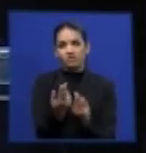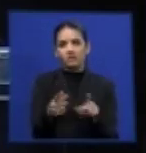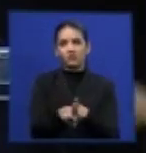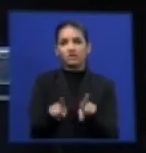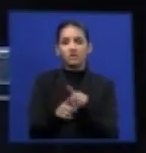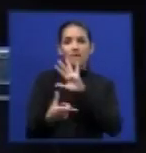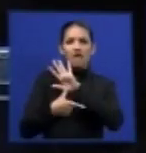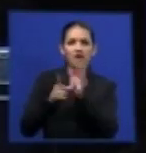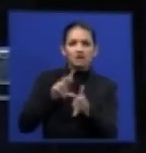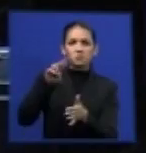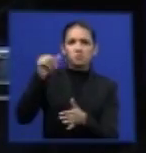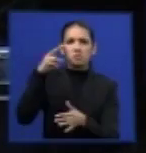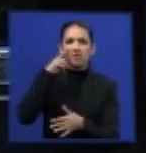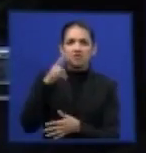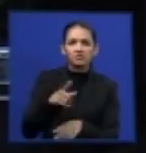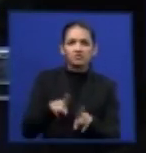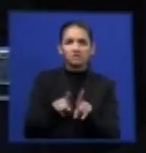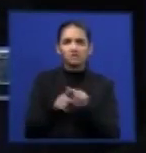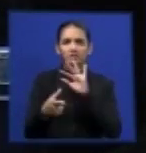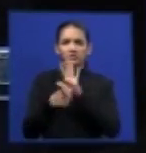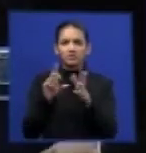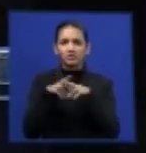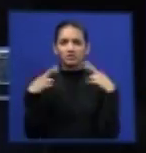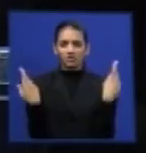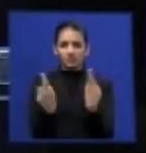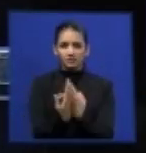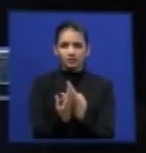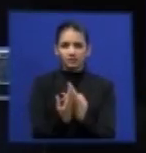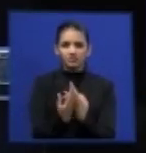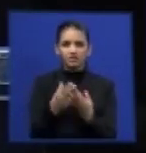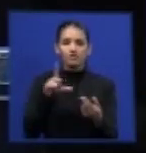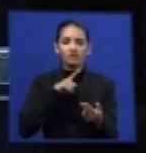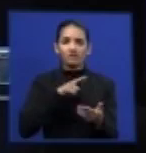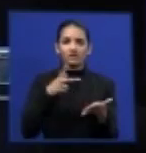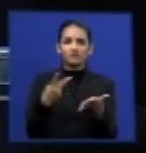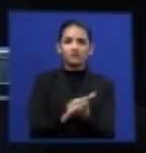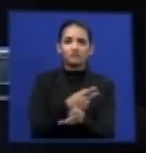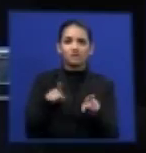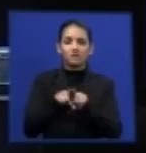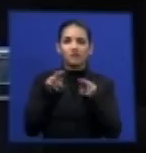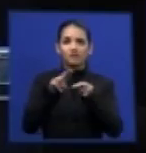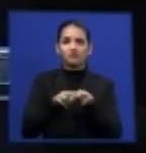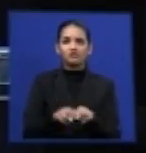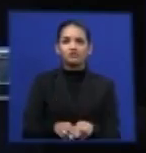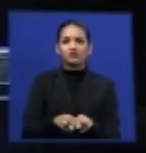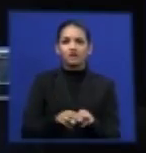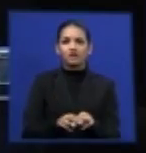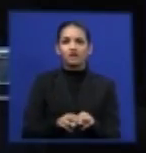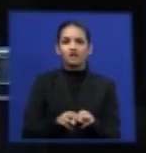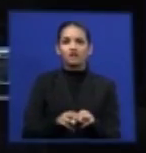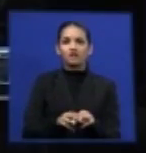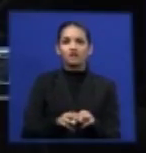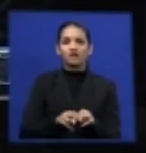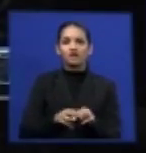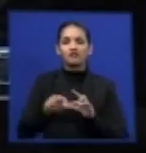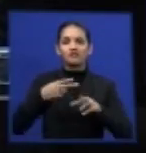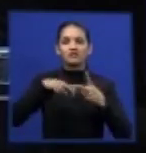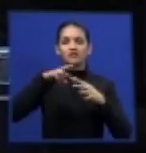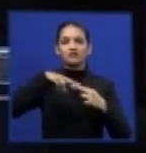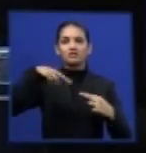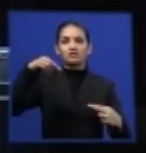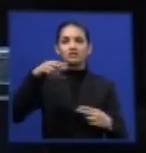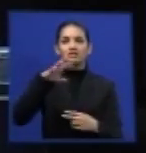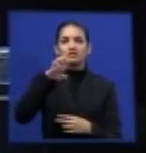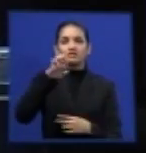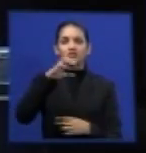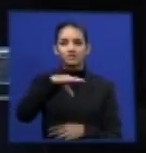da audiência que vossa excelência, senhor ministro, promoveu em relação à célula mater, também nunca tinha ouvido falar na audiência